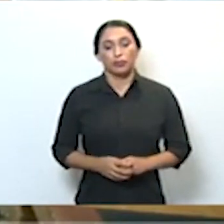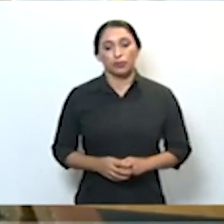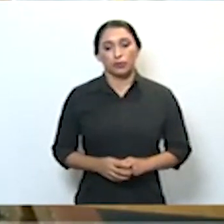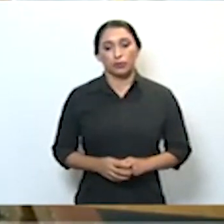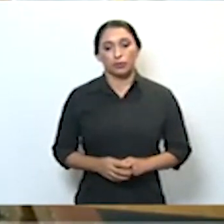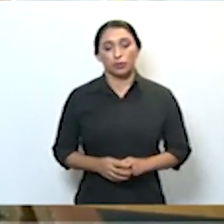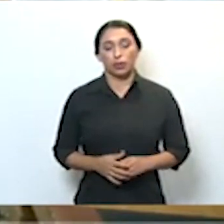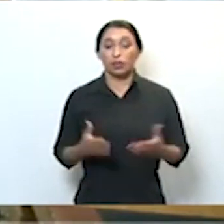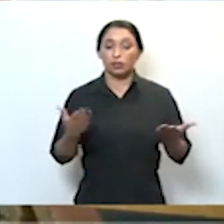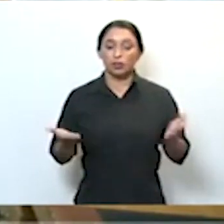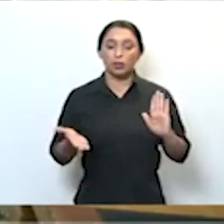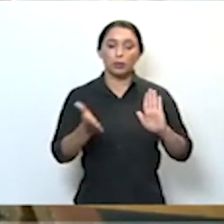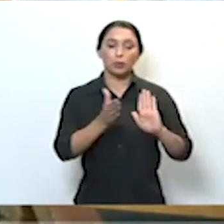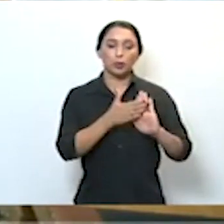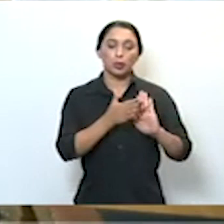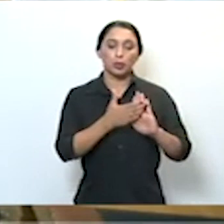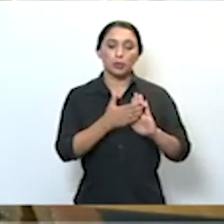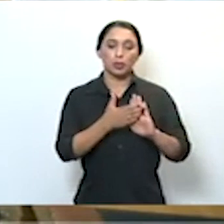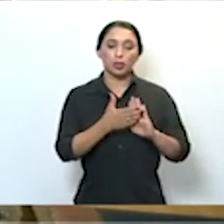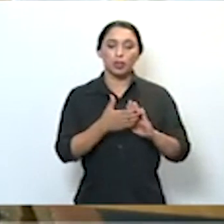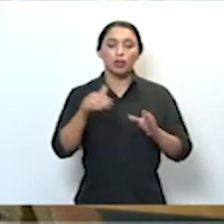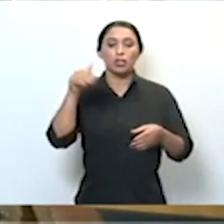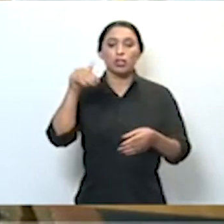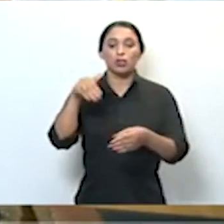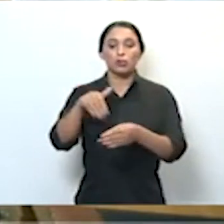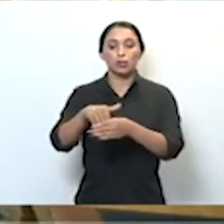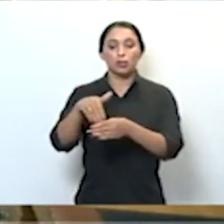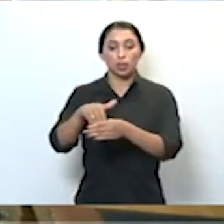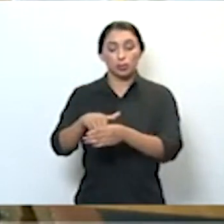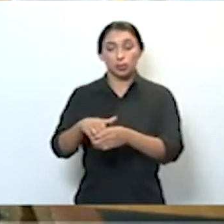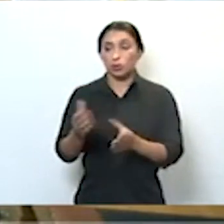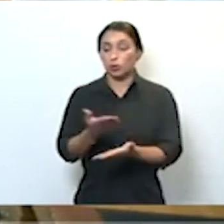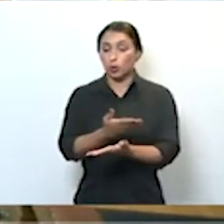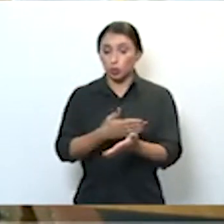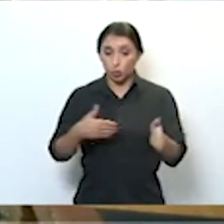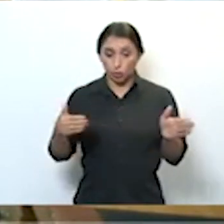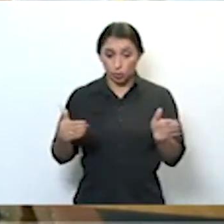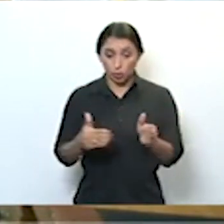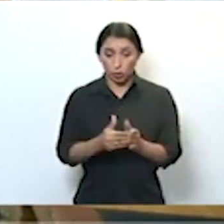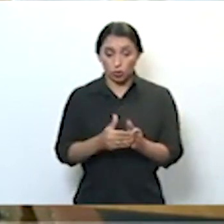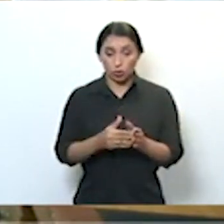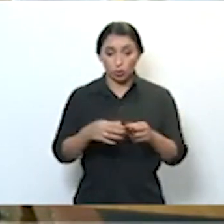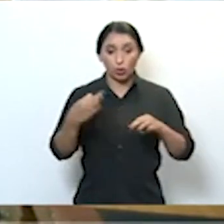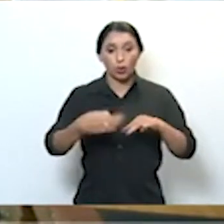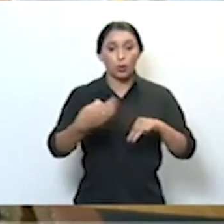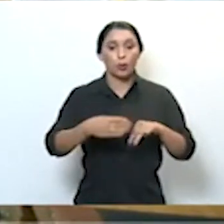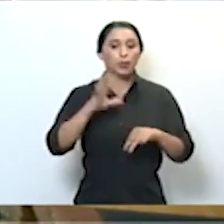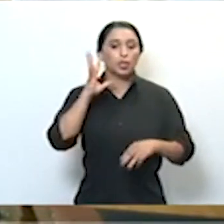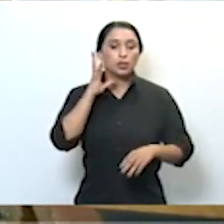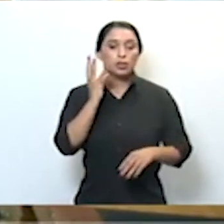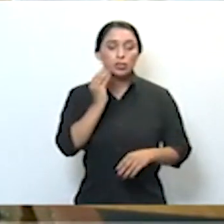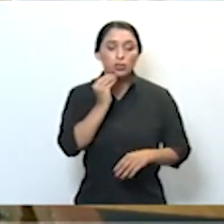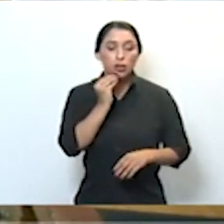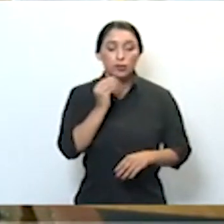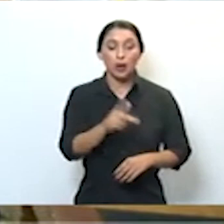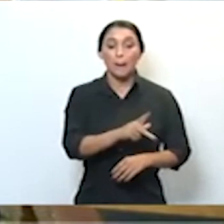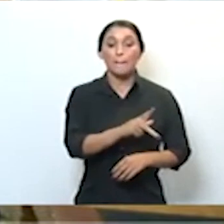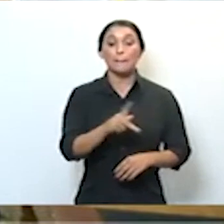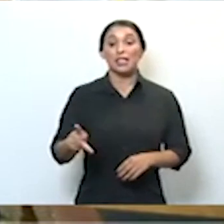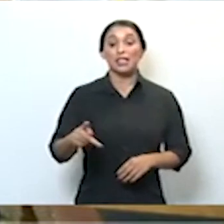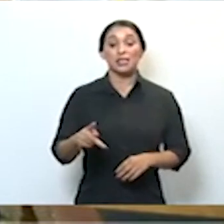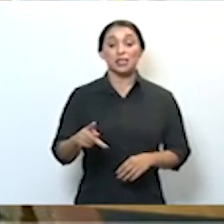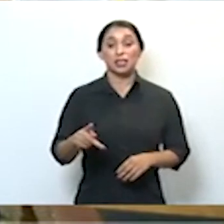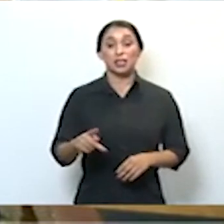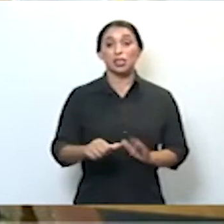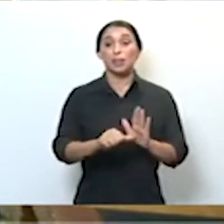Proponho, então, que elejamos, por aclamação, o ministro Dias Toffoli, o presidente da primeira turma